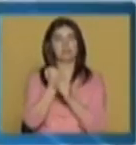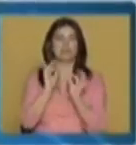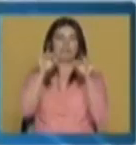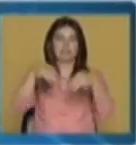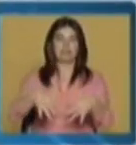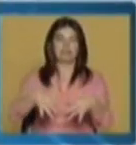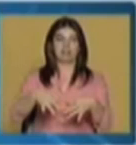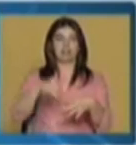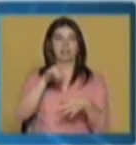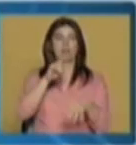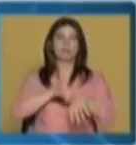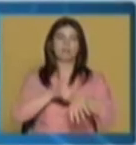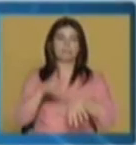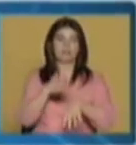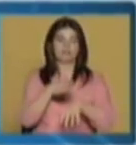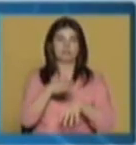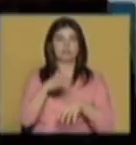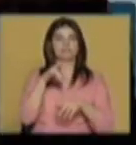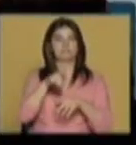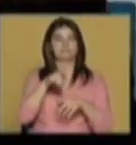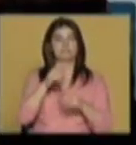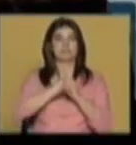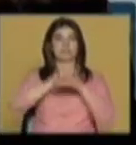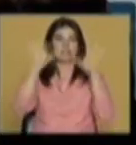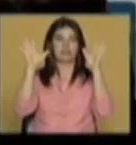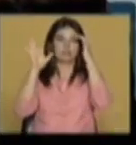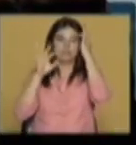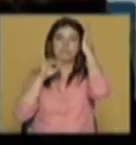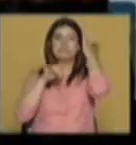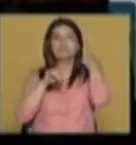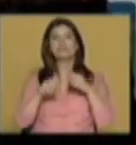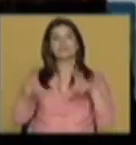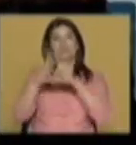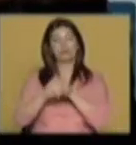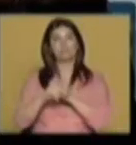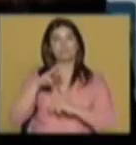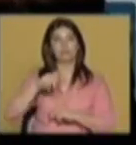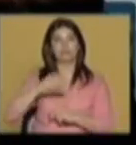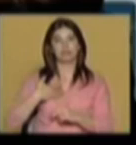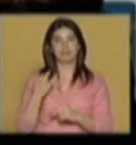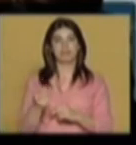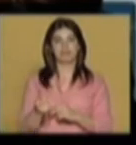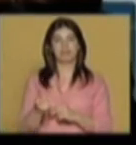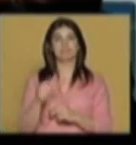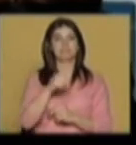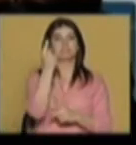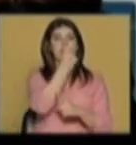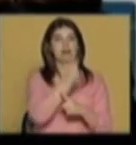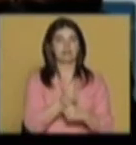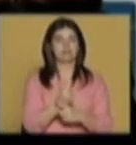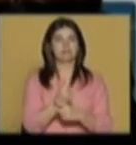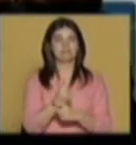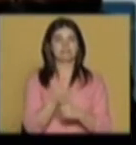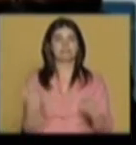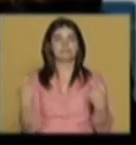um momento importante do acabamento dessa obra, e isso acentuou-se claramente com estes novos média de que a arte se serve